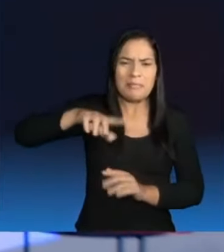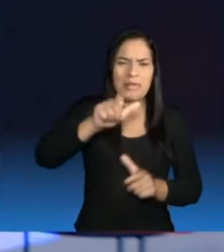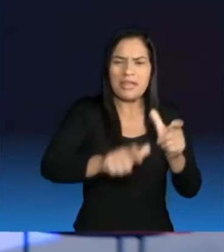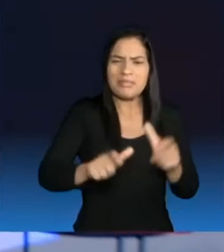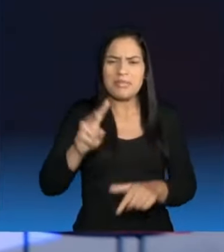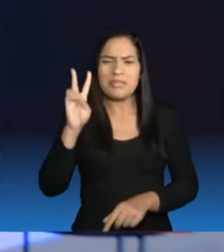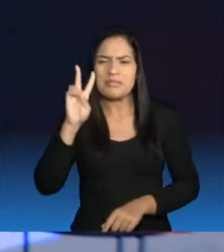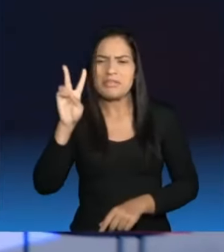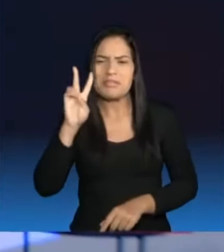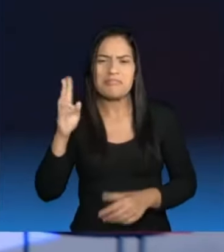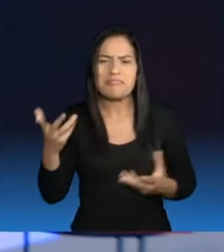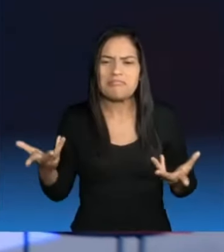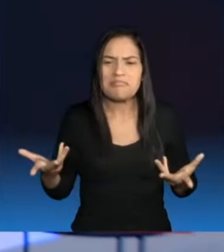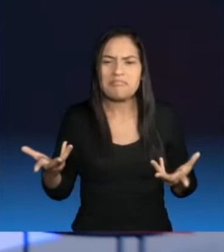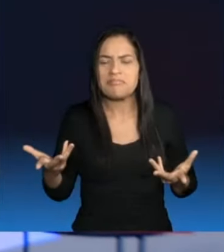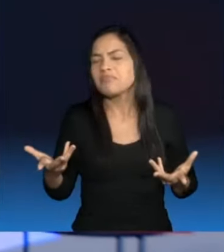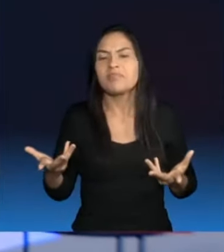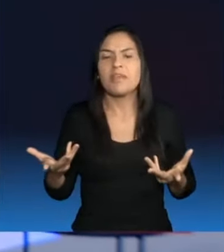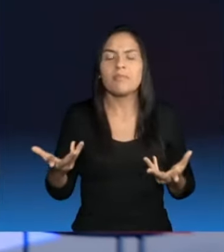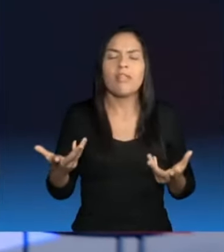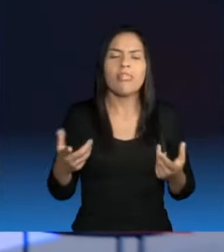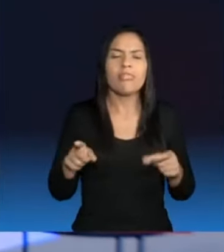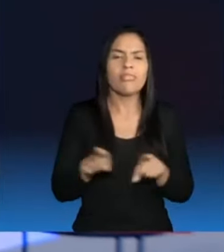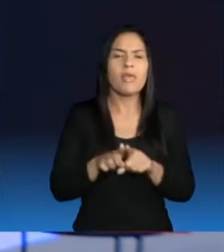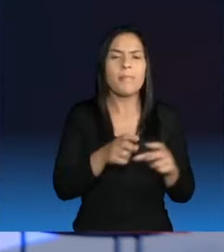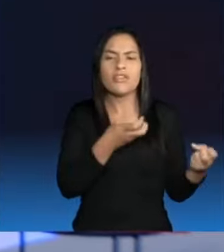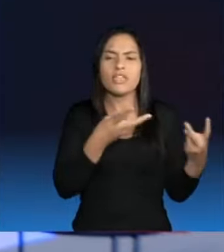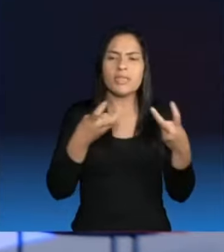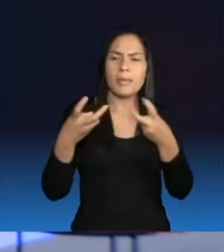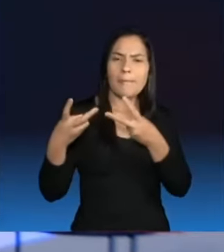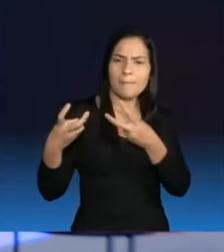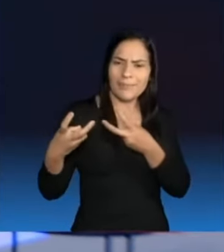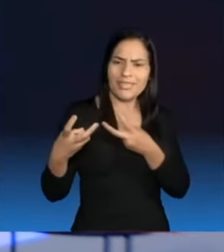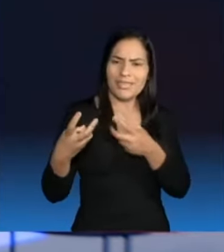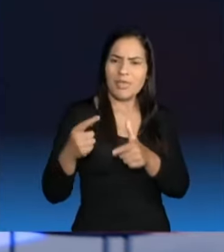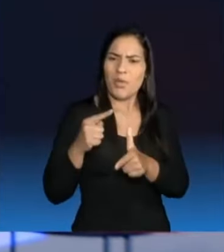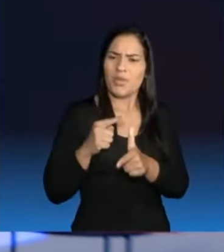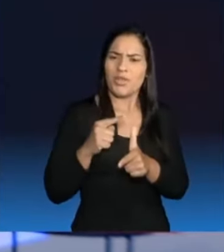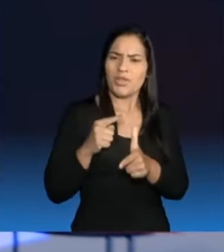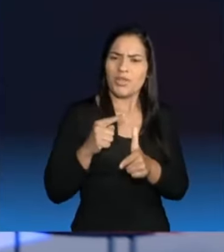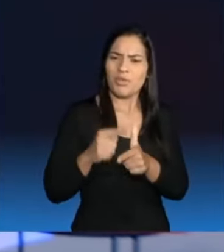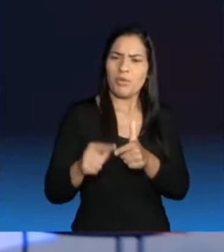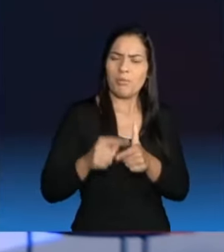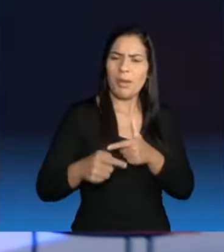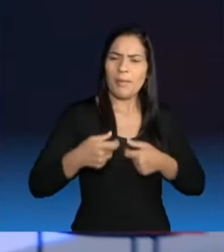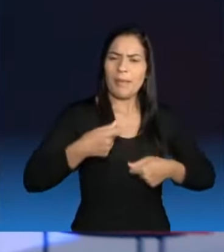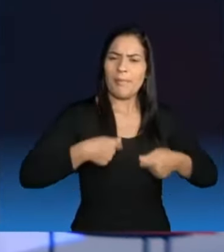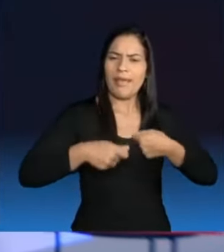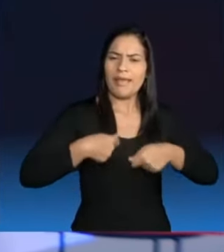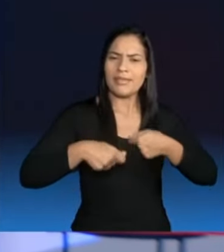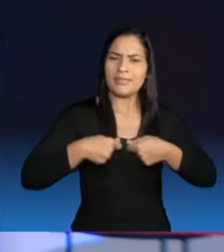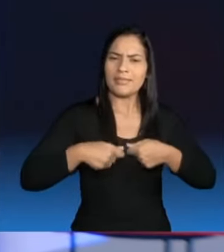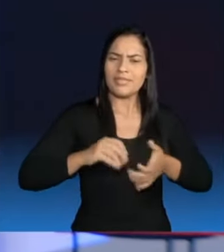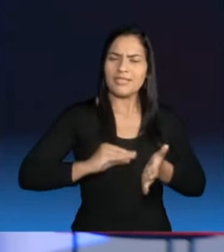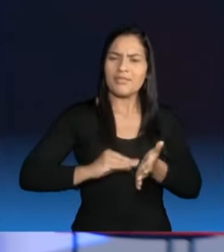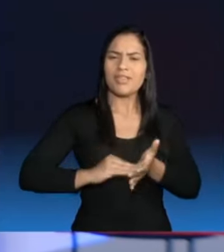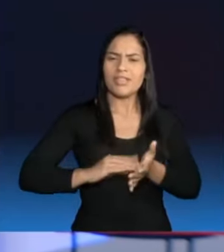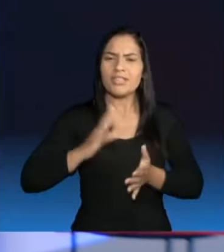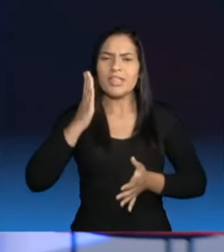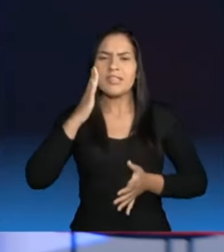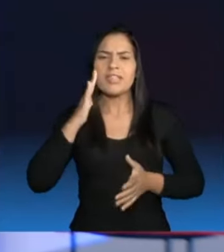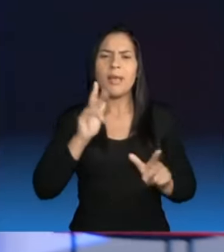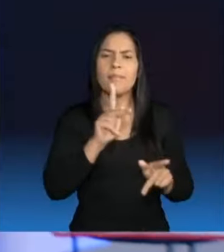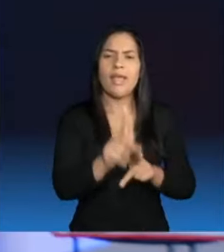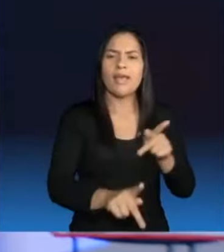visto também uma incapacidade de esse problema ser gerido, porque, na verdade, mesmo com a população diminuindo, a